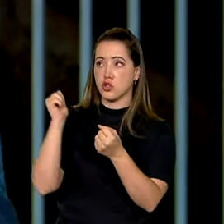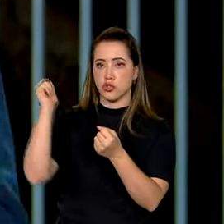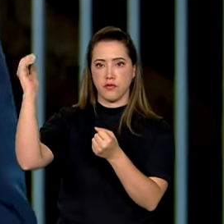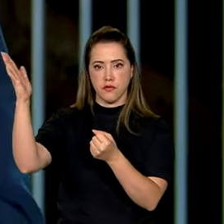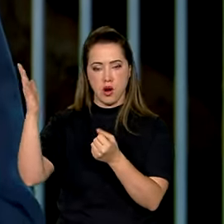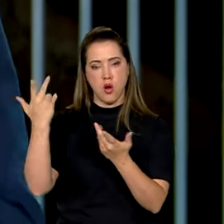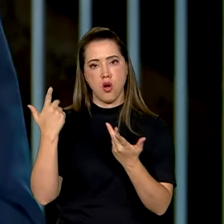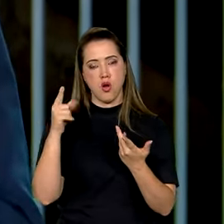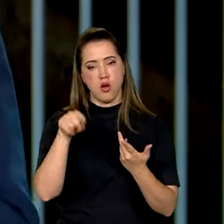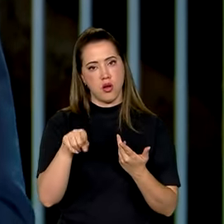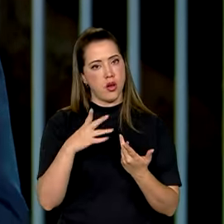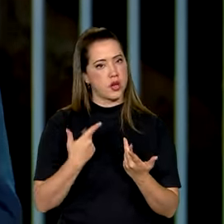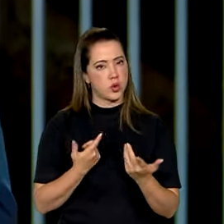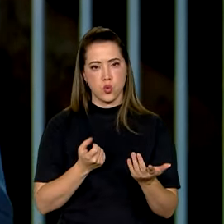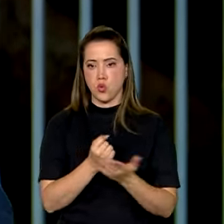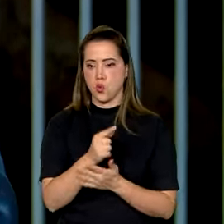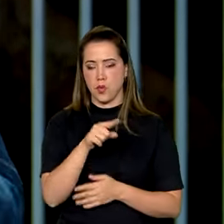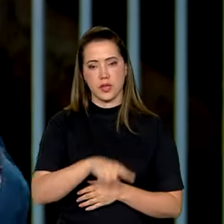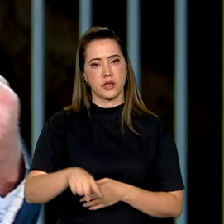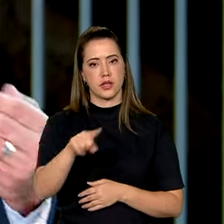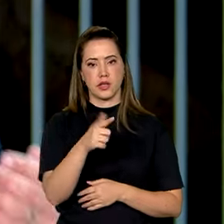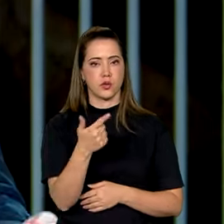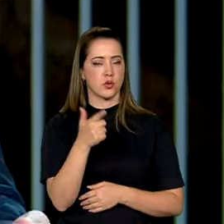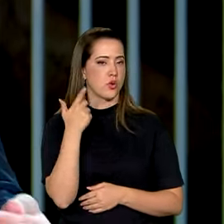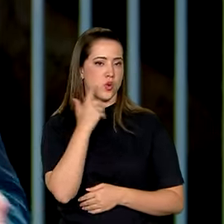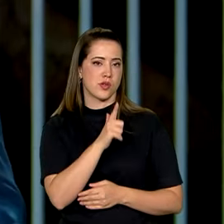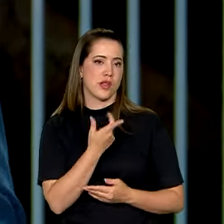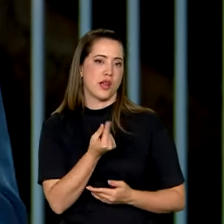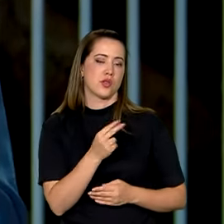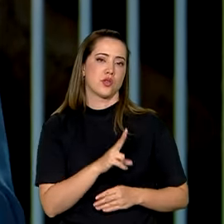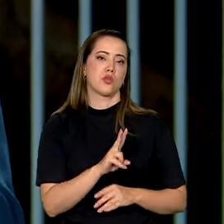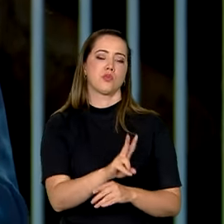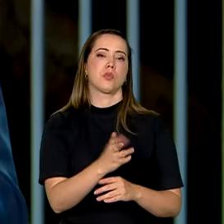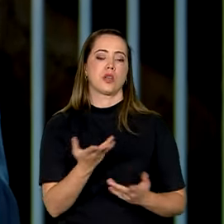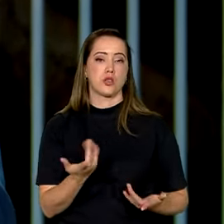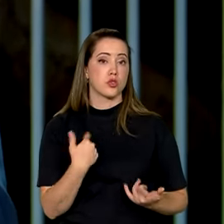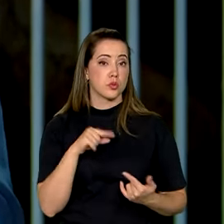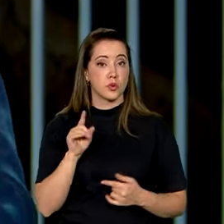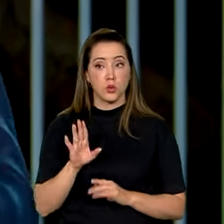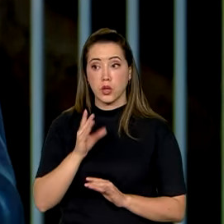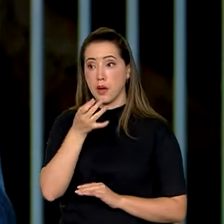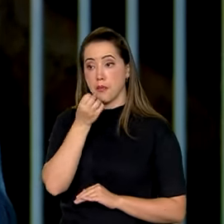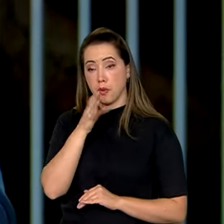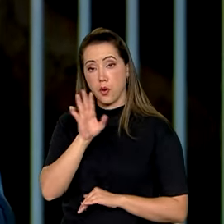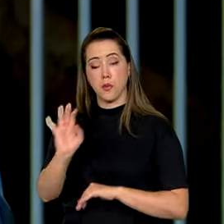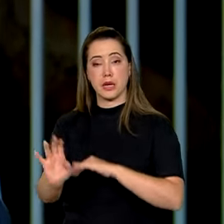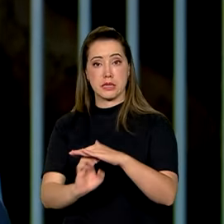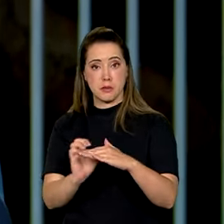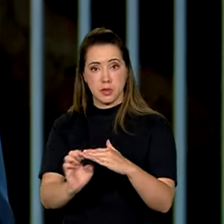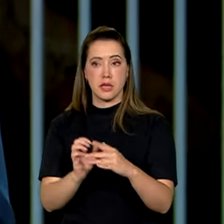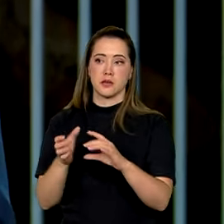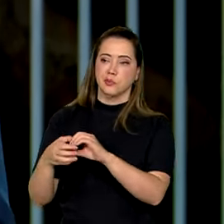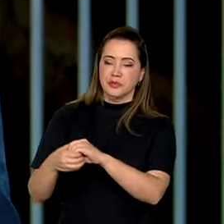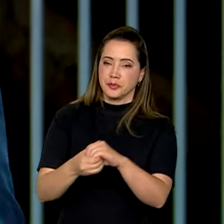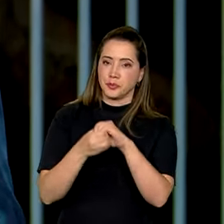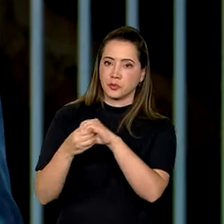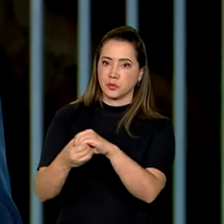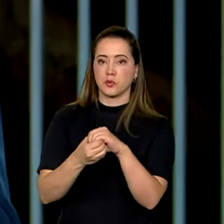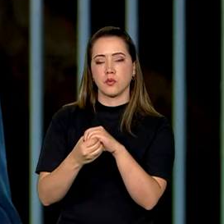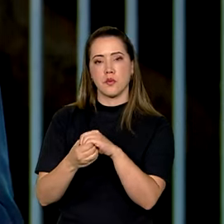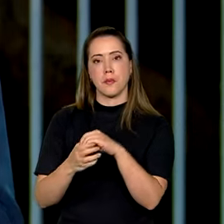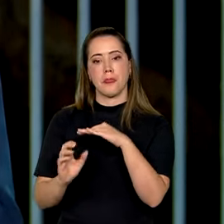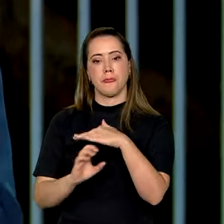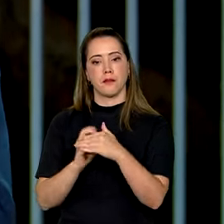em detrimento do produtor local, não teriam acesso a esse crédito, beneficiando as empresas cooperativas, entes